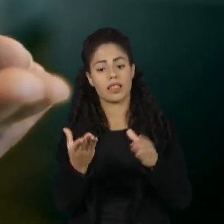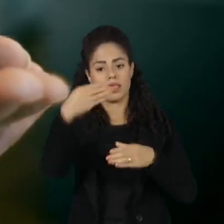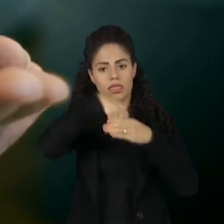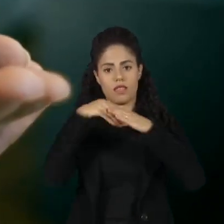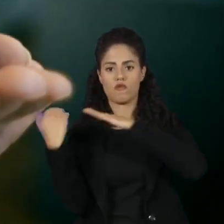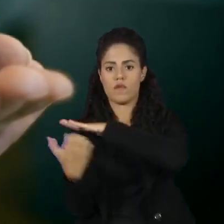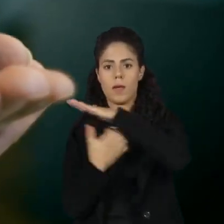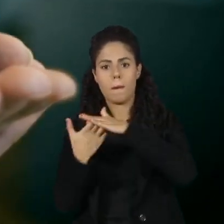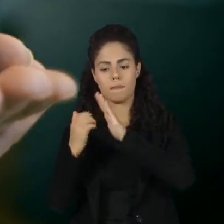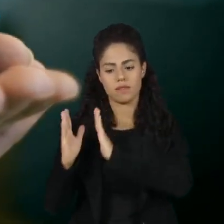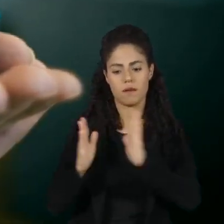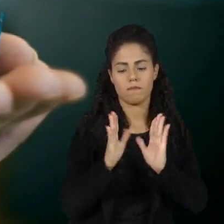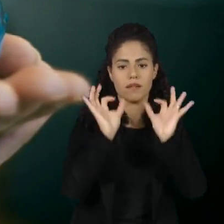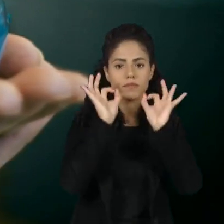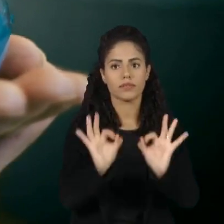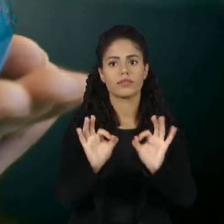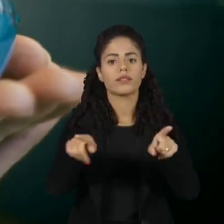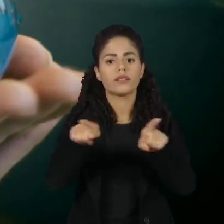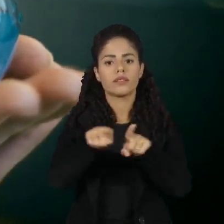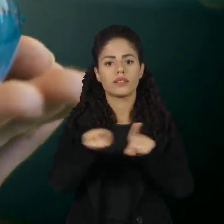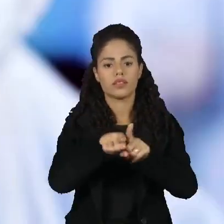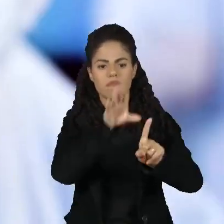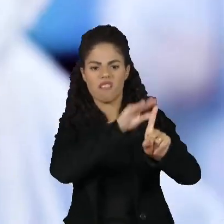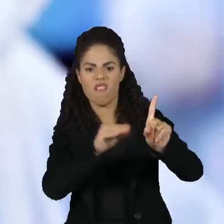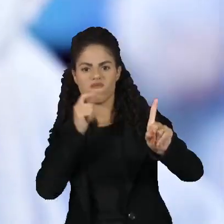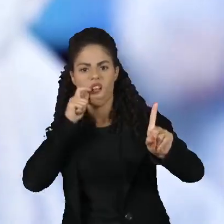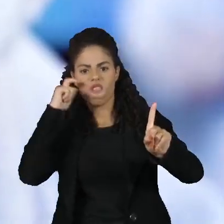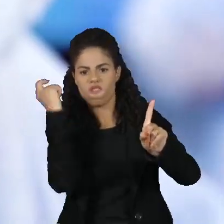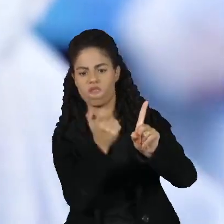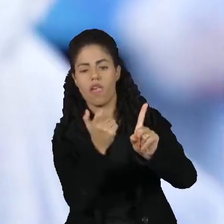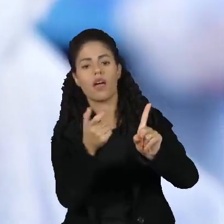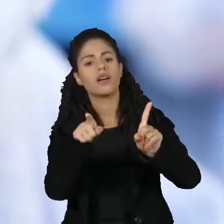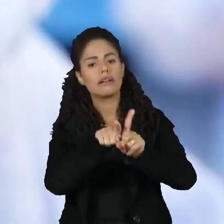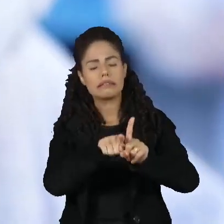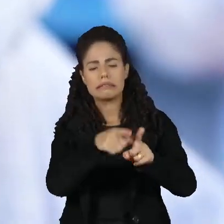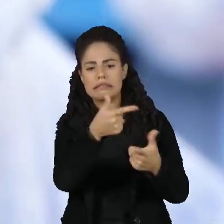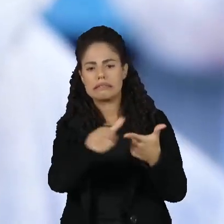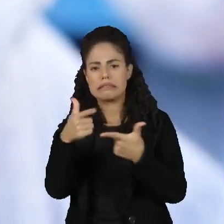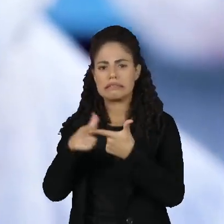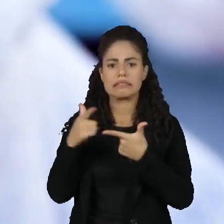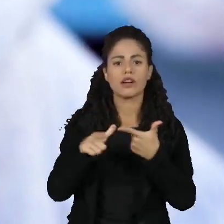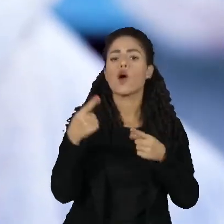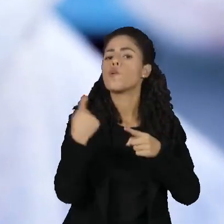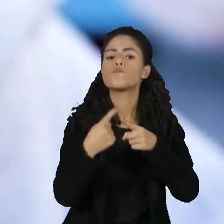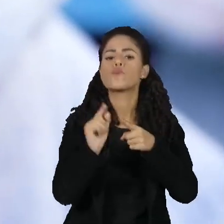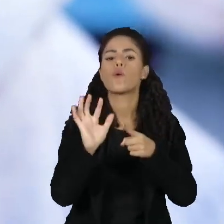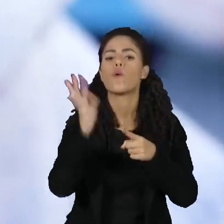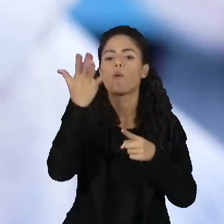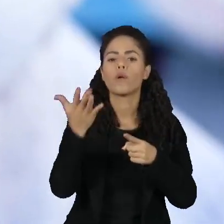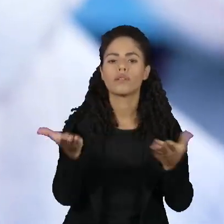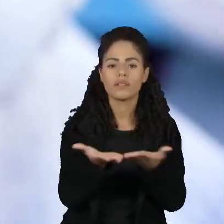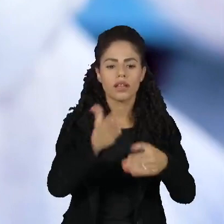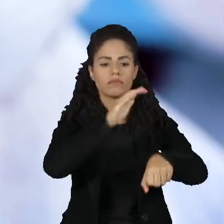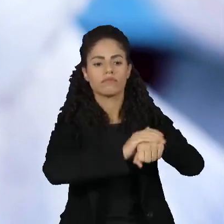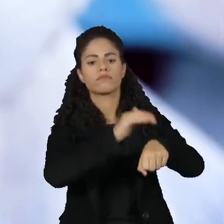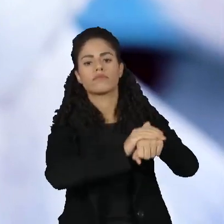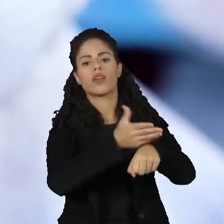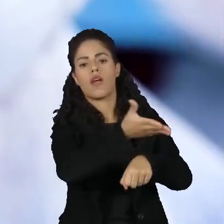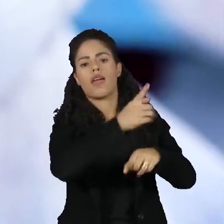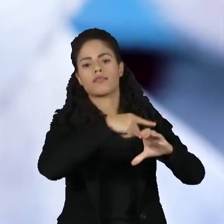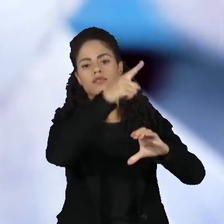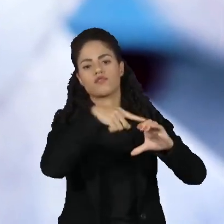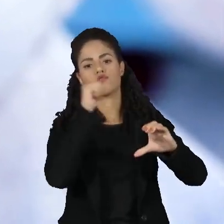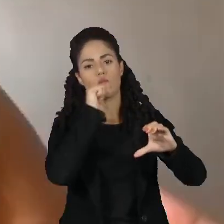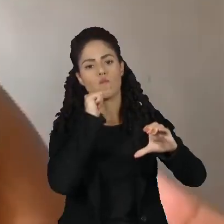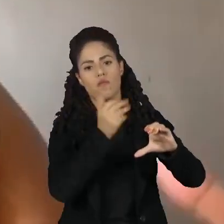cultura do assédio atrasa a sociedade como um todo, porque impede o trabalho feito por essas cientistas